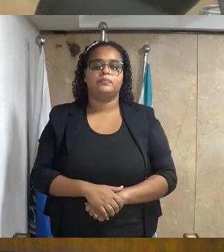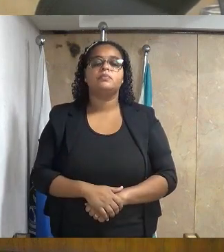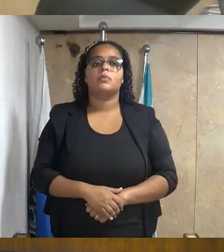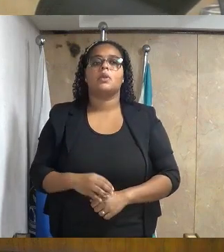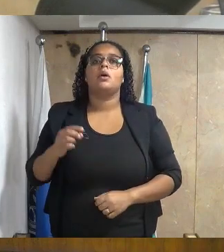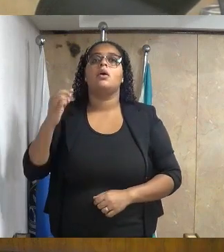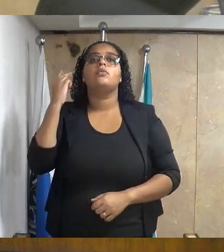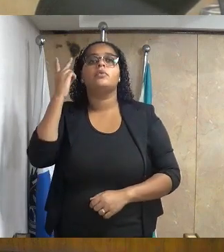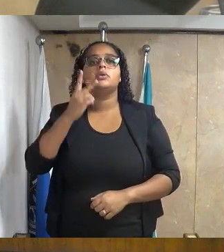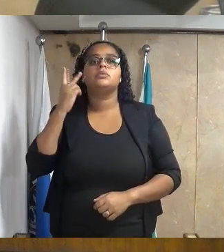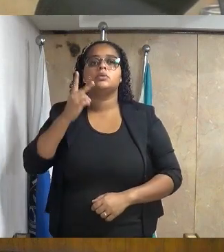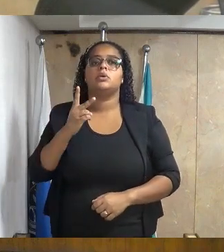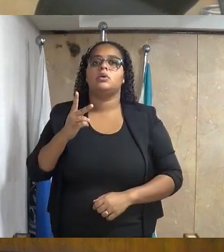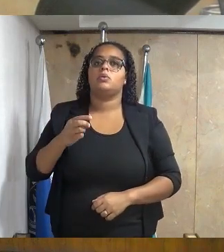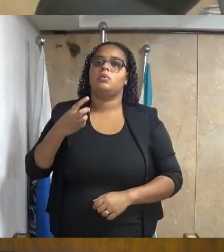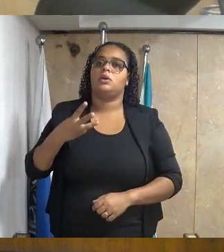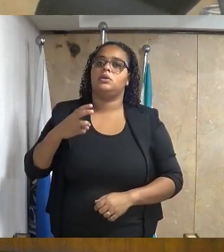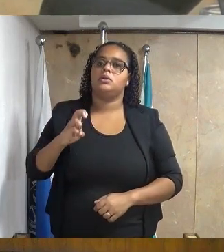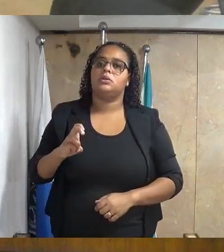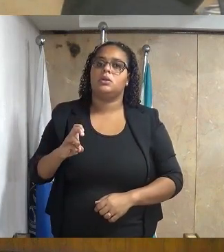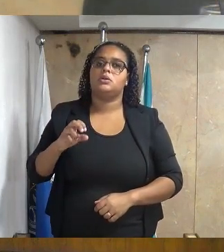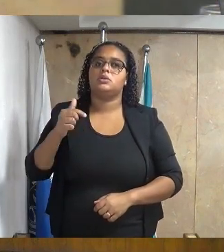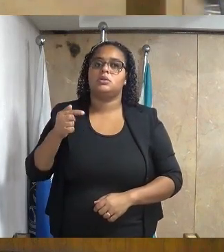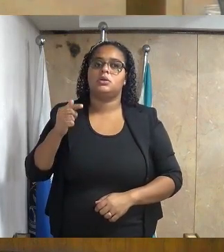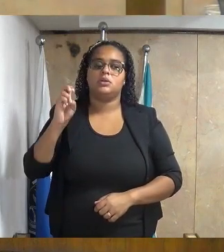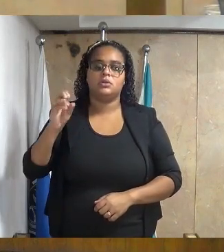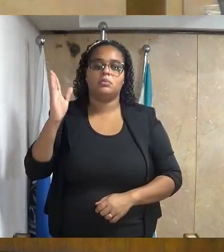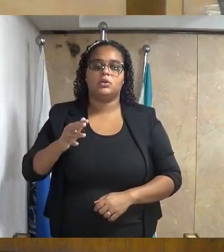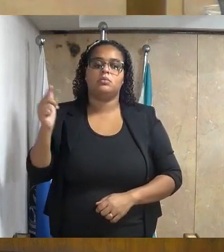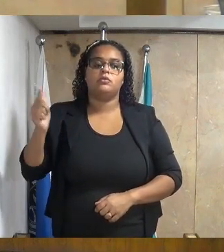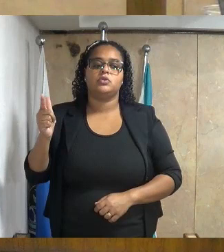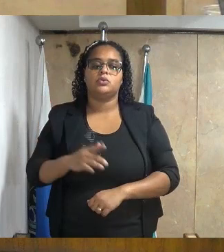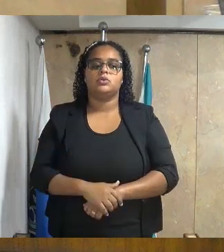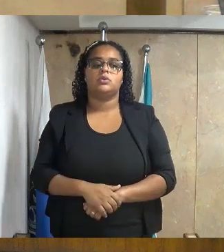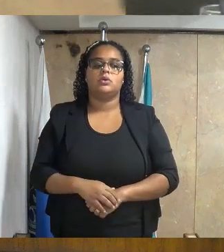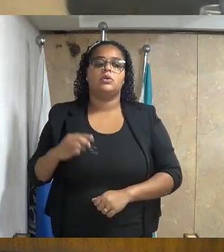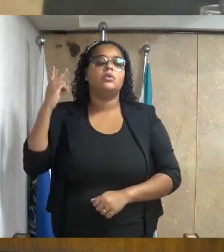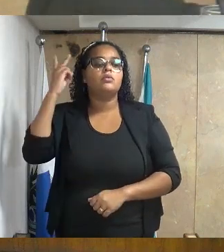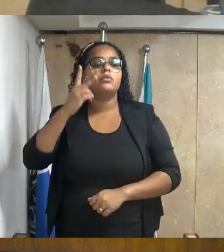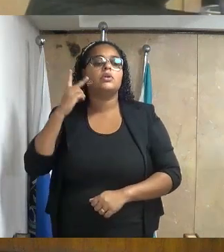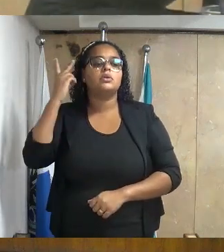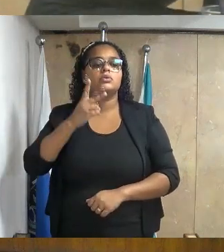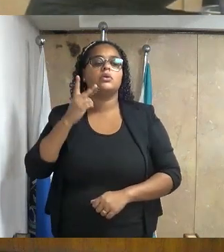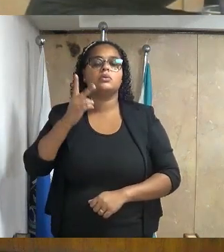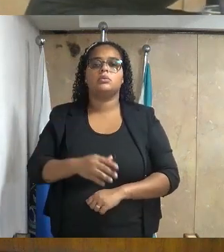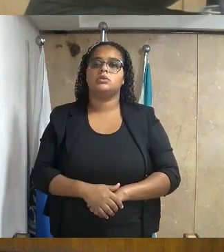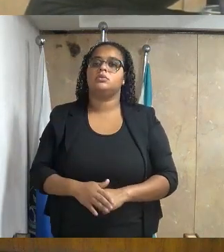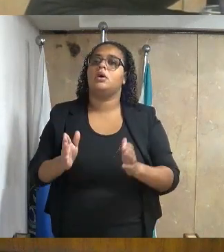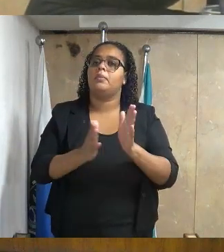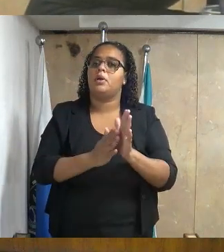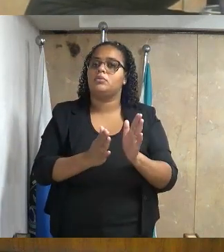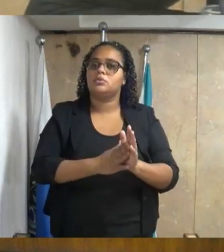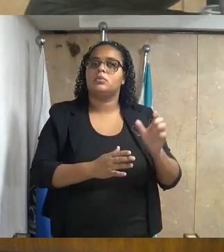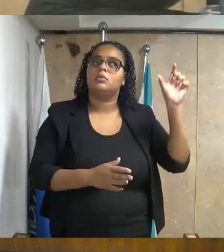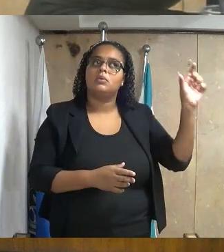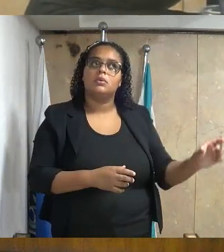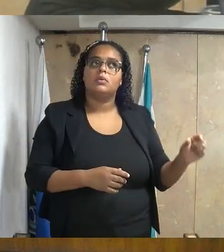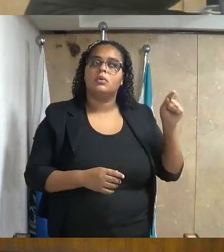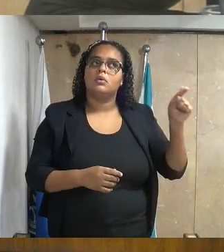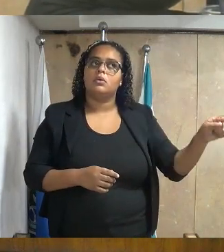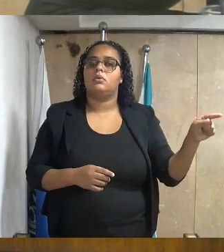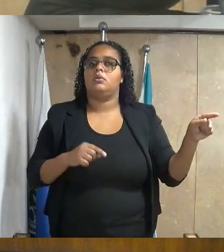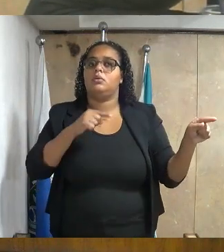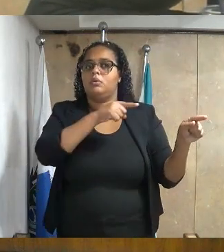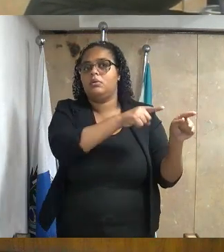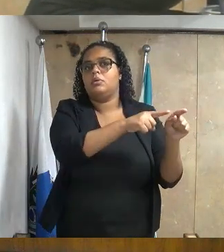4375, barra 2022, do excelentíssimo vereador Michael Alexandre Gervásio, consignando moção de aplausos ao ilustríssimo